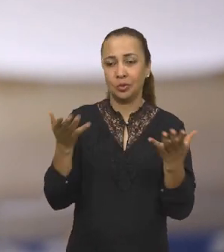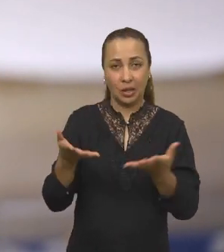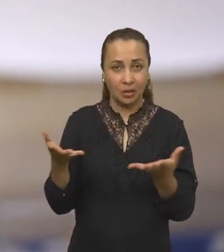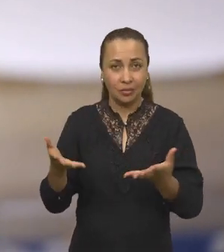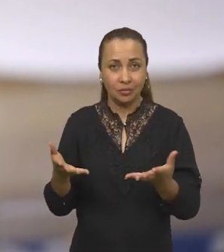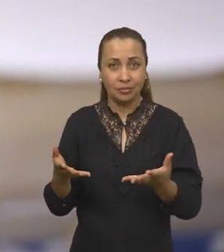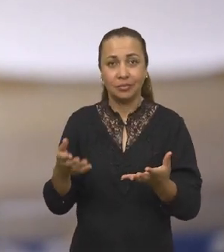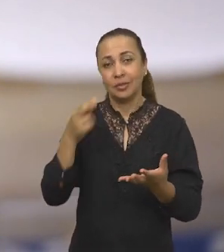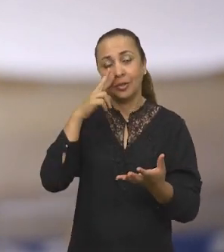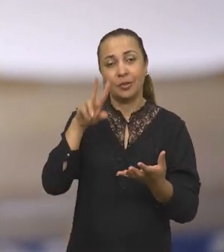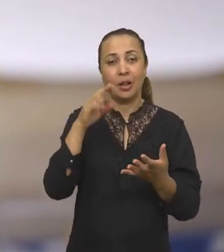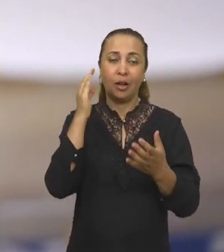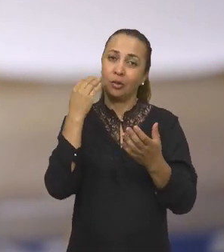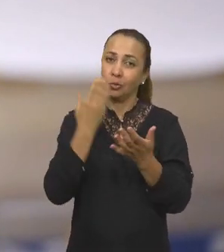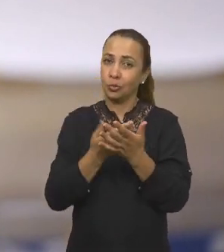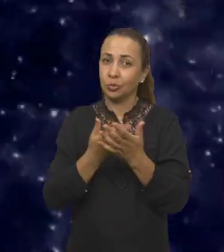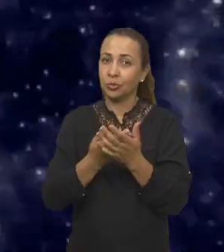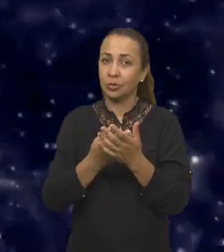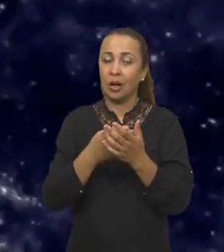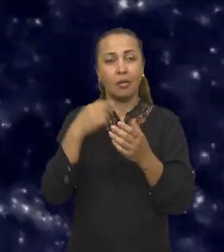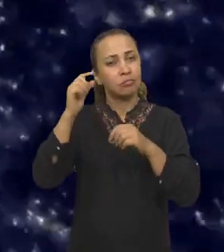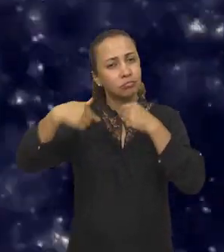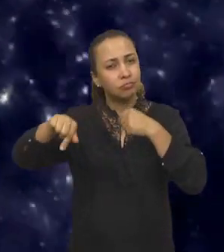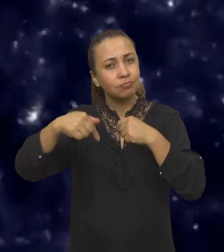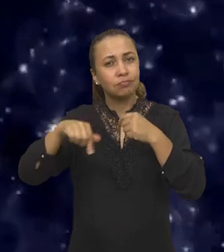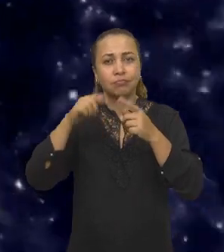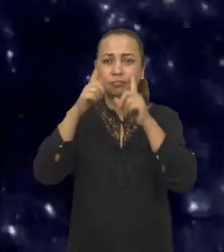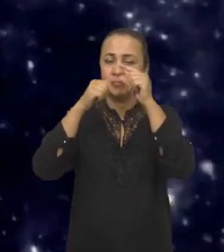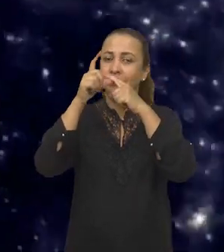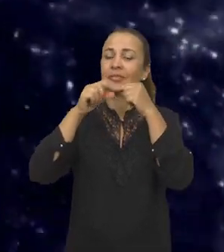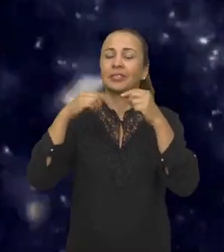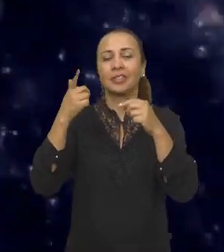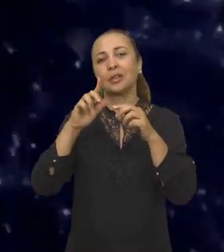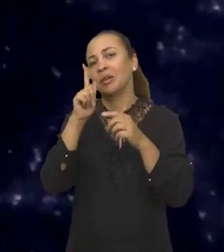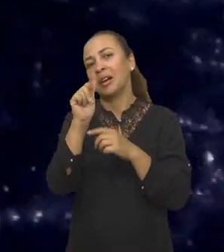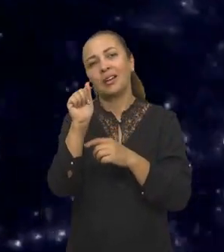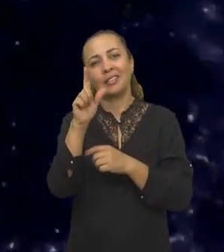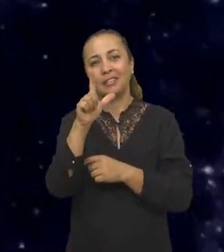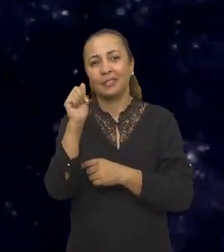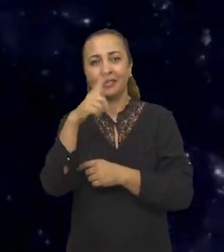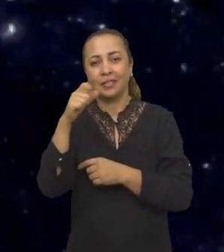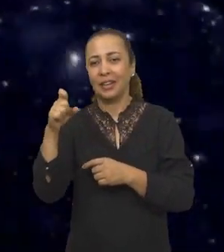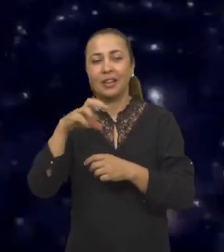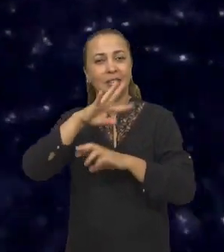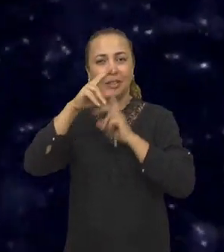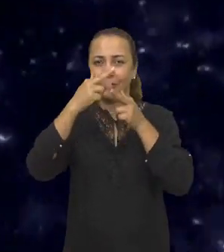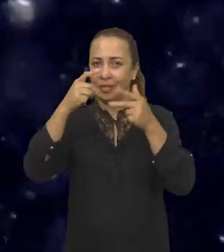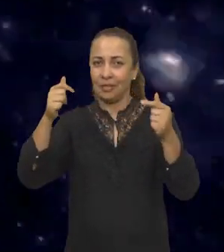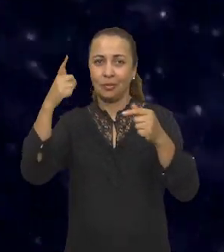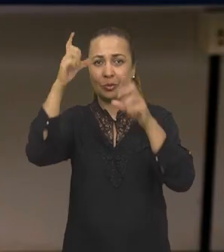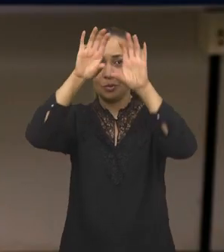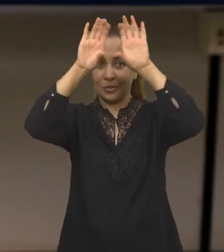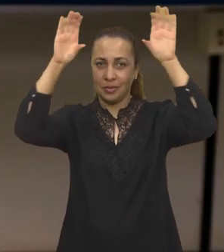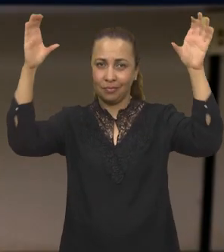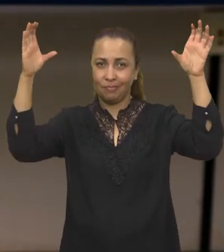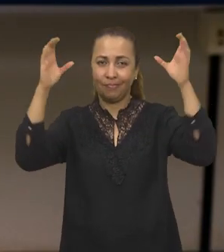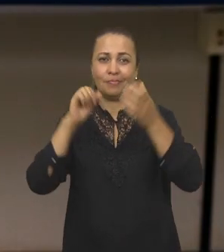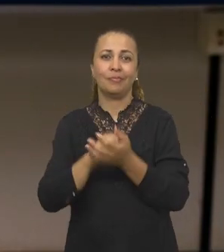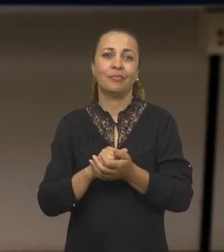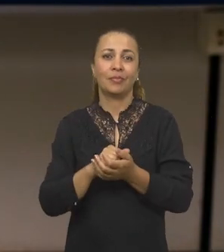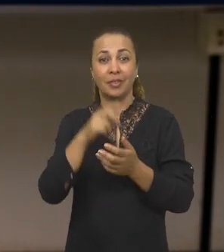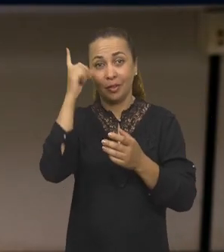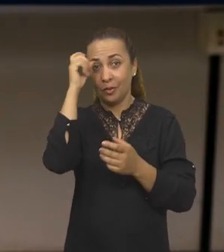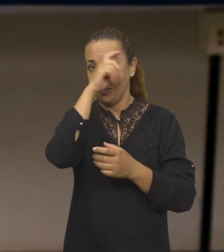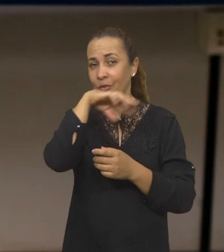aí, no nosso caso, a gente estuda as propriedades químicas das estrelas. E esse mesmo processo serve para galáxias, para asteroides, para diferentes objetos celestes. É muito difícil